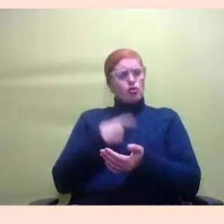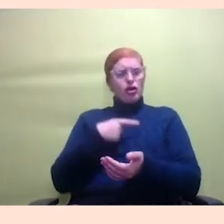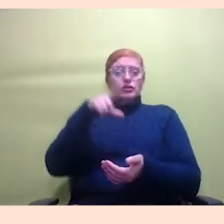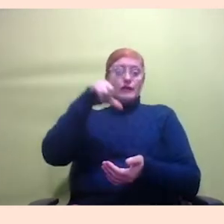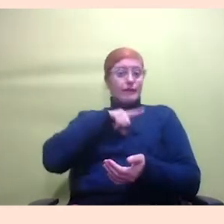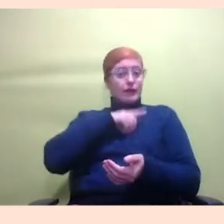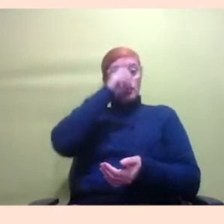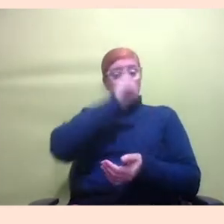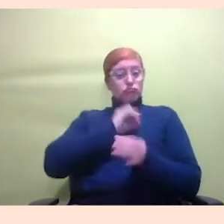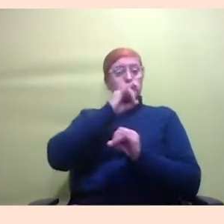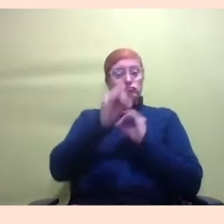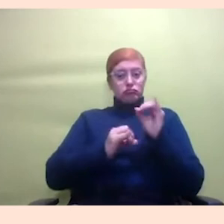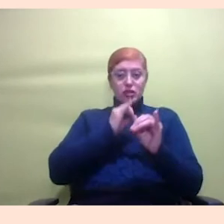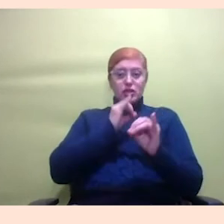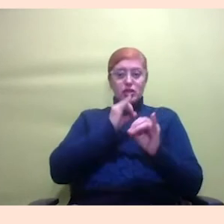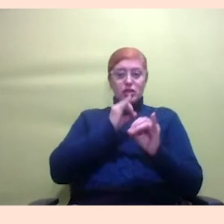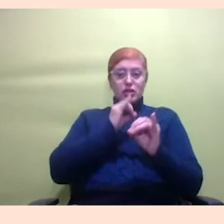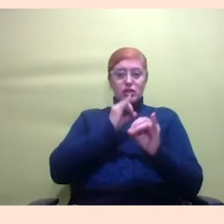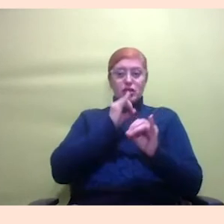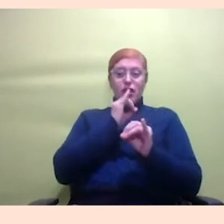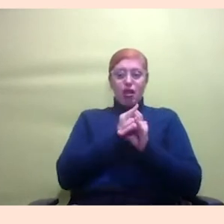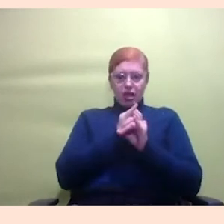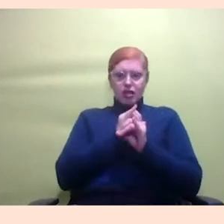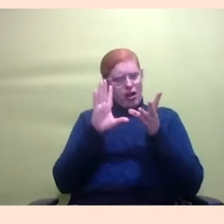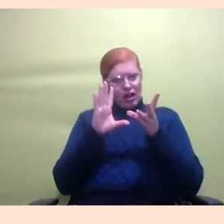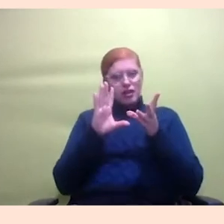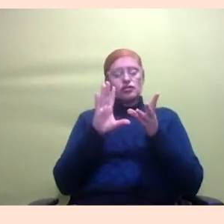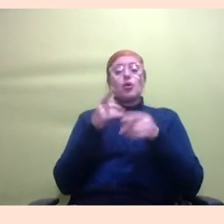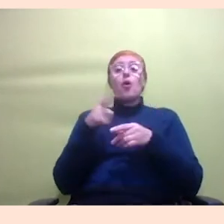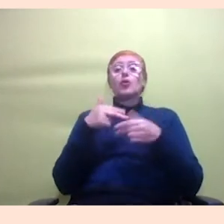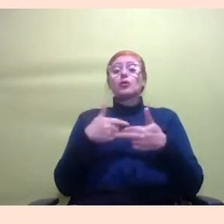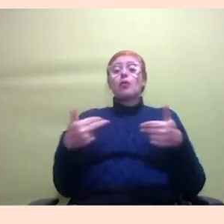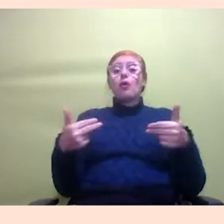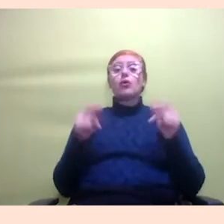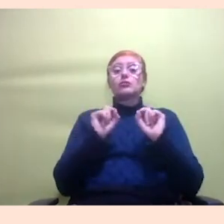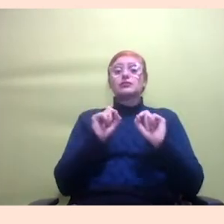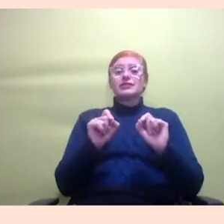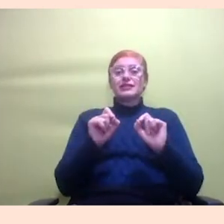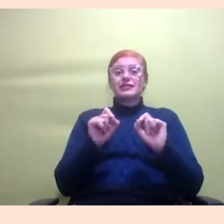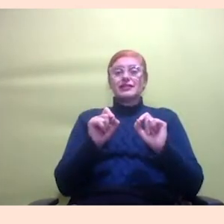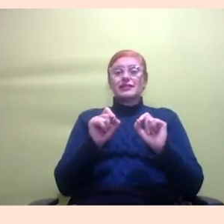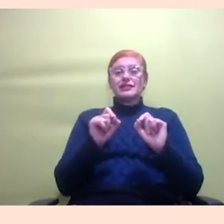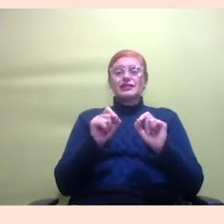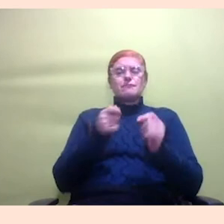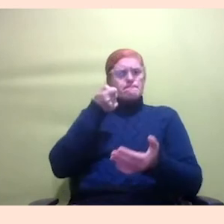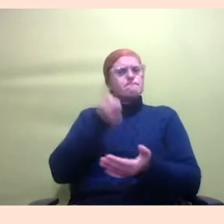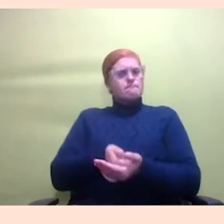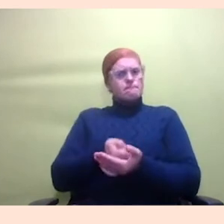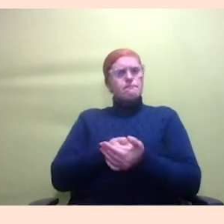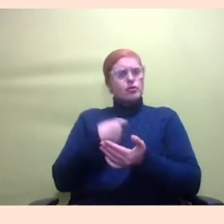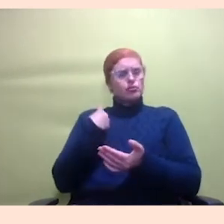que é um direito democrático outra coisa é ser imposto para nós um mundo